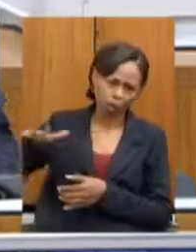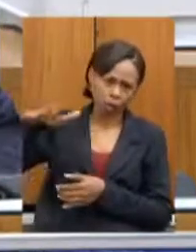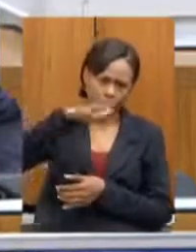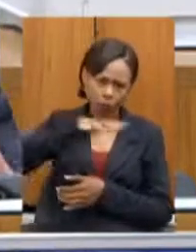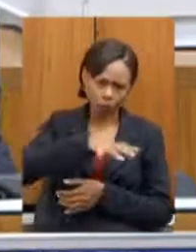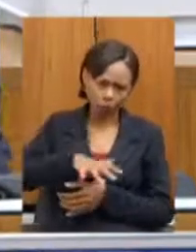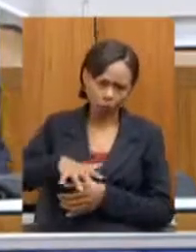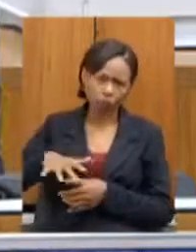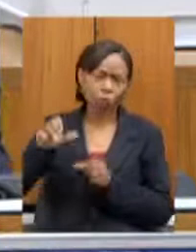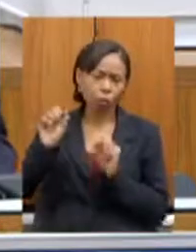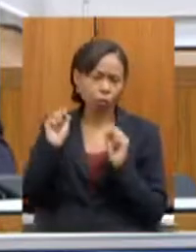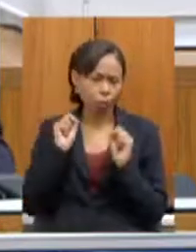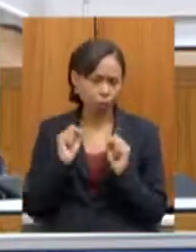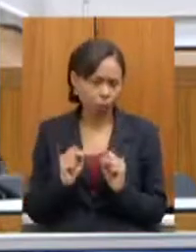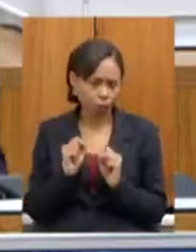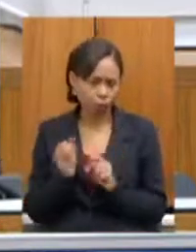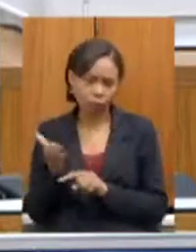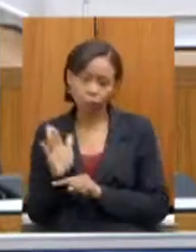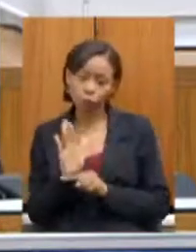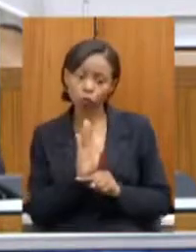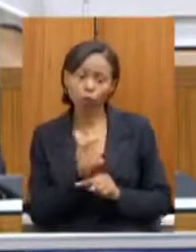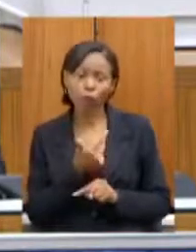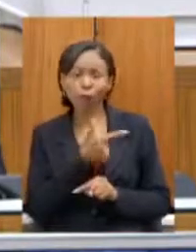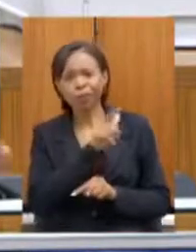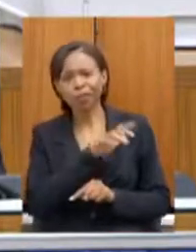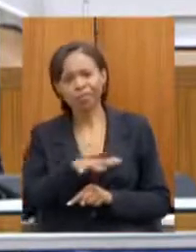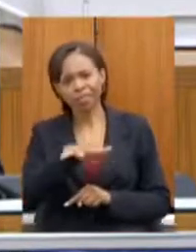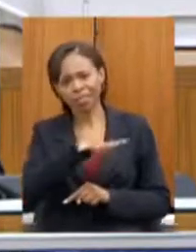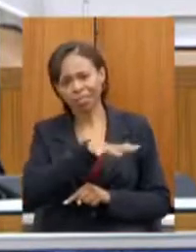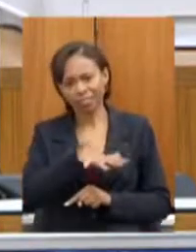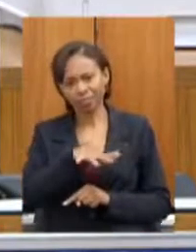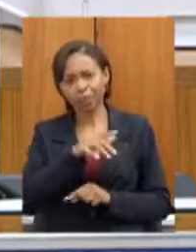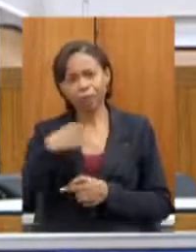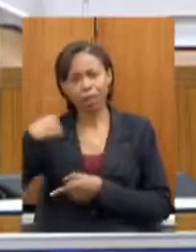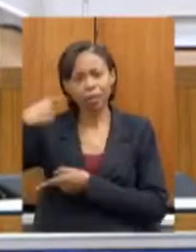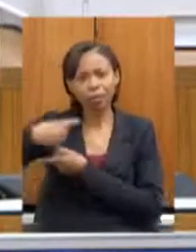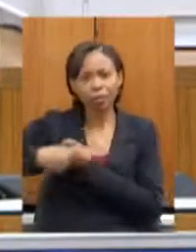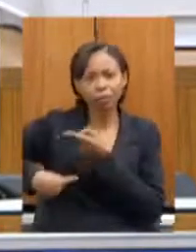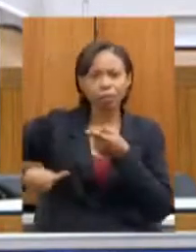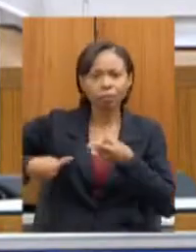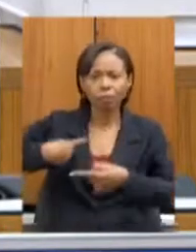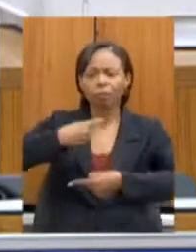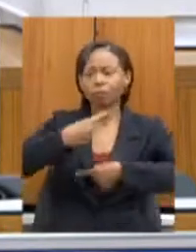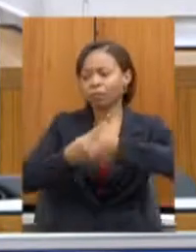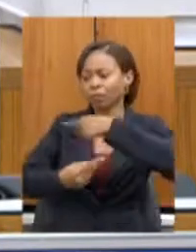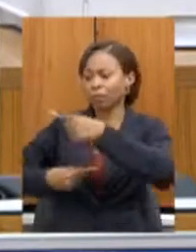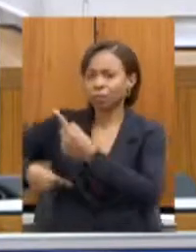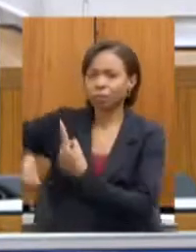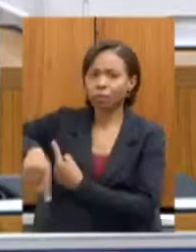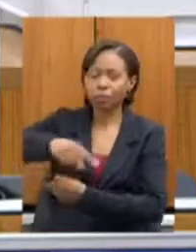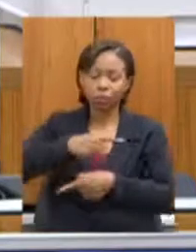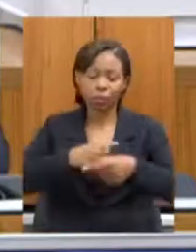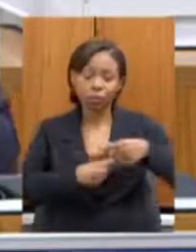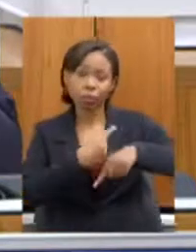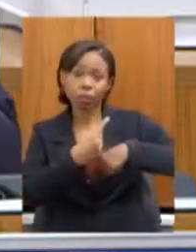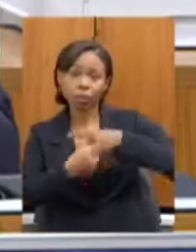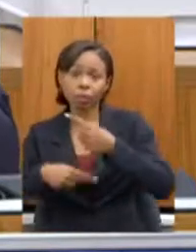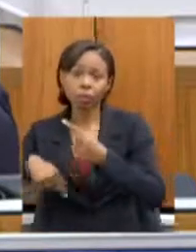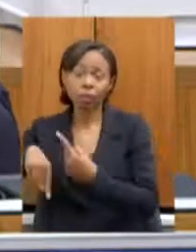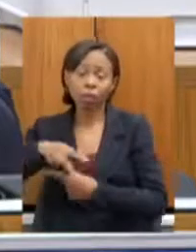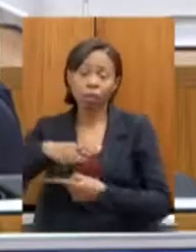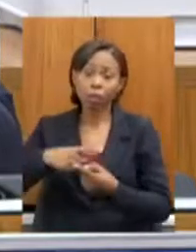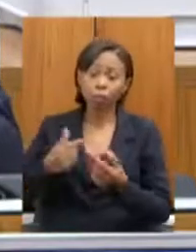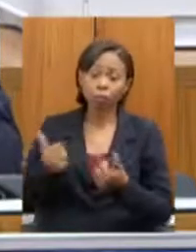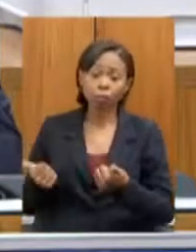abastecer as demais regiões então você cria um ciclo virtuoso de retroalimentação aí